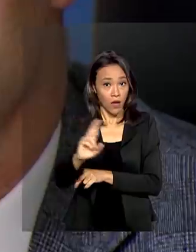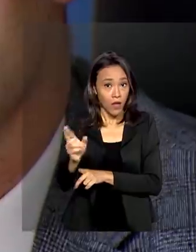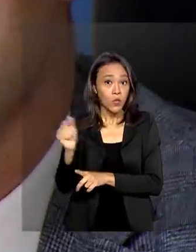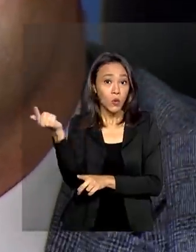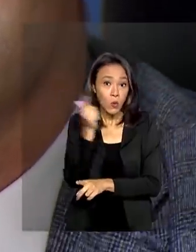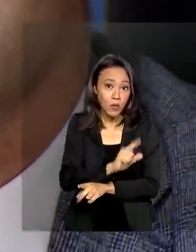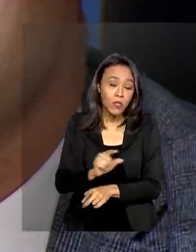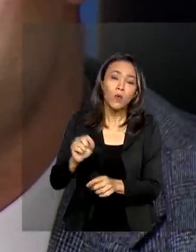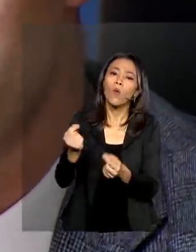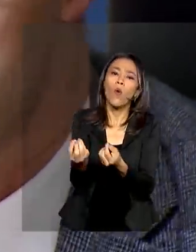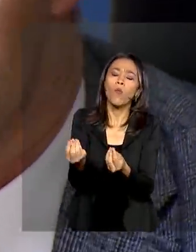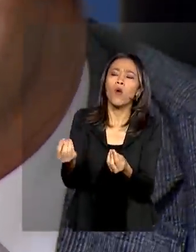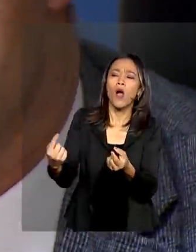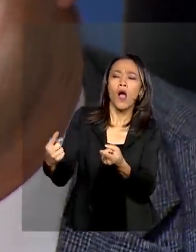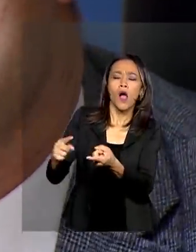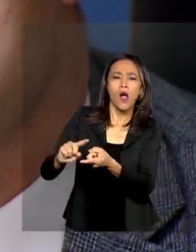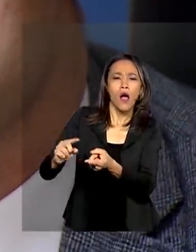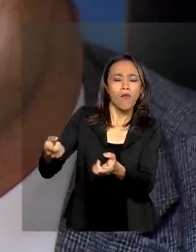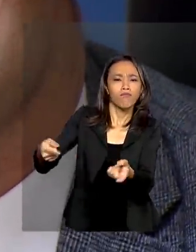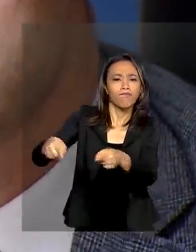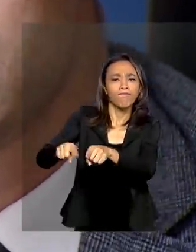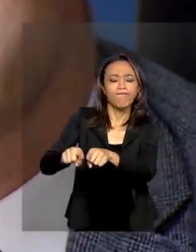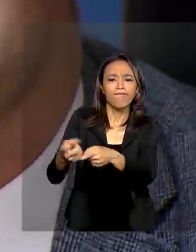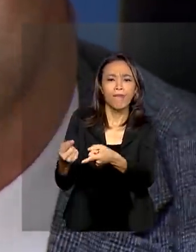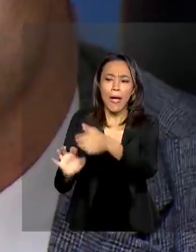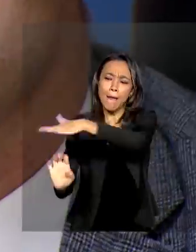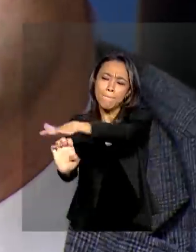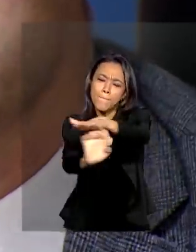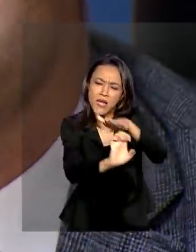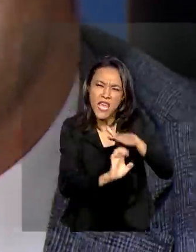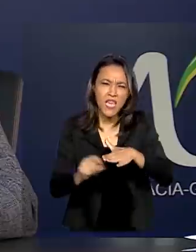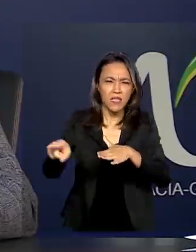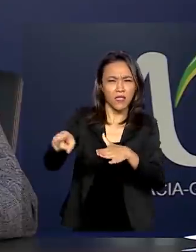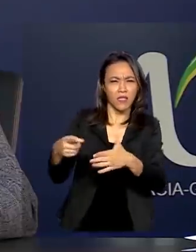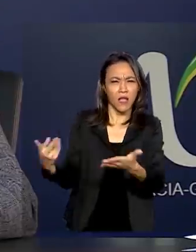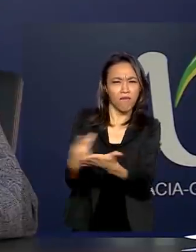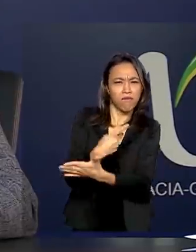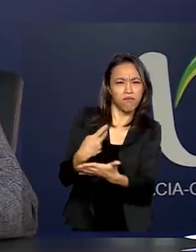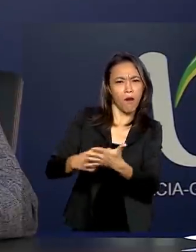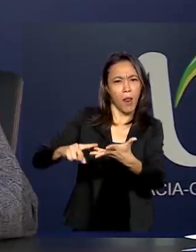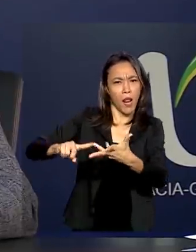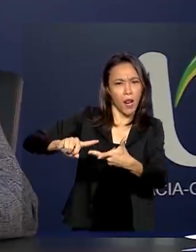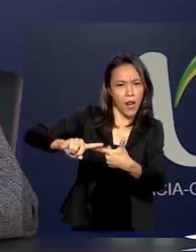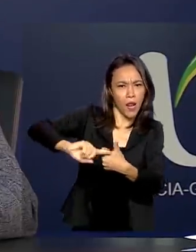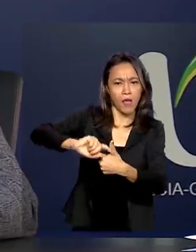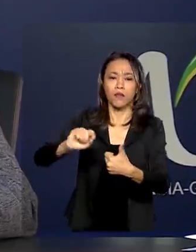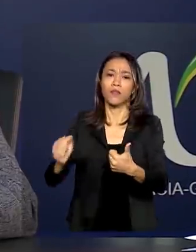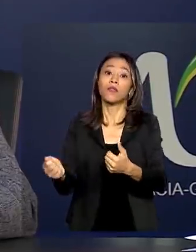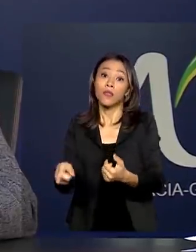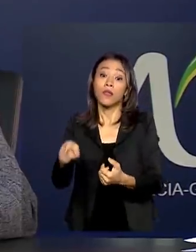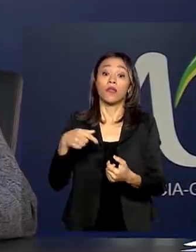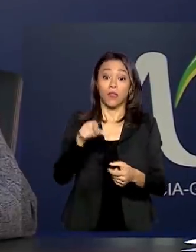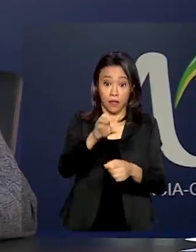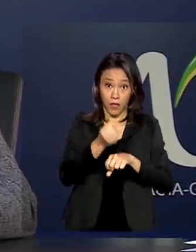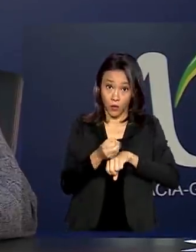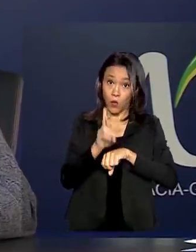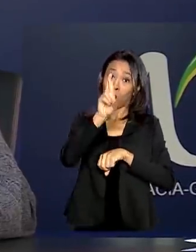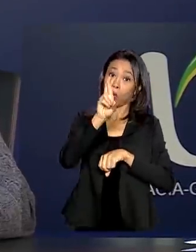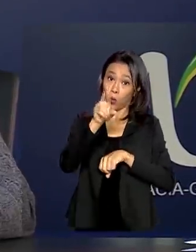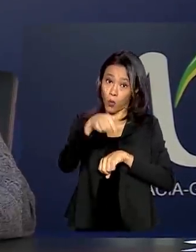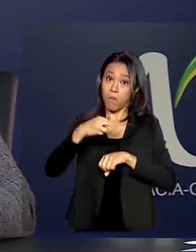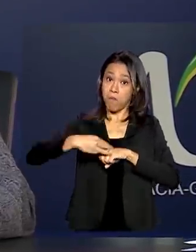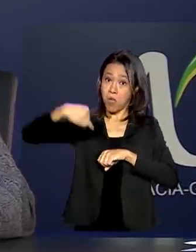meio de acordos de leniência junto a empresas envolvidas em irregularidades. Mendonça tem doutorado e mestrado pela